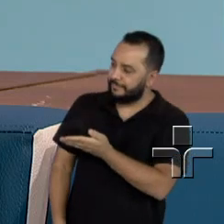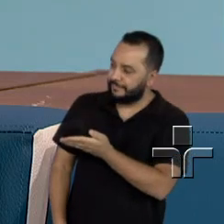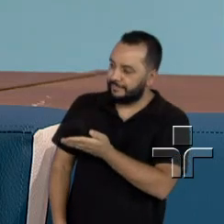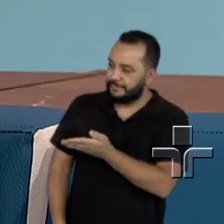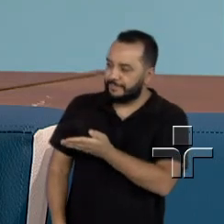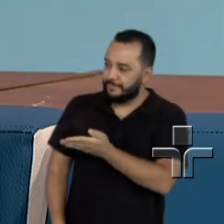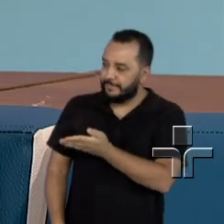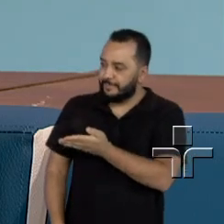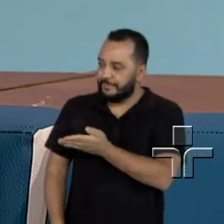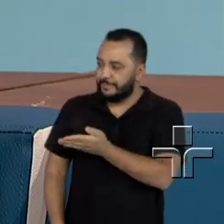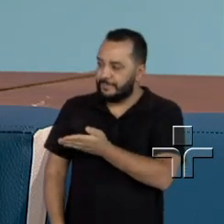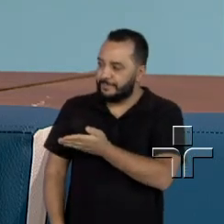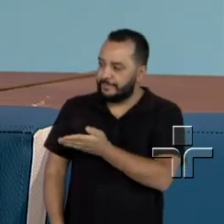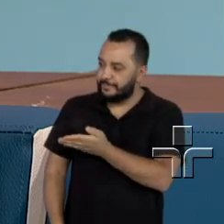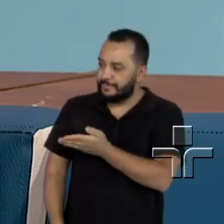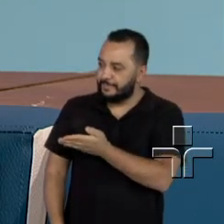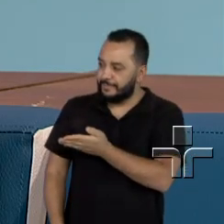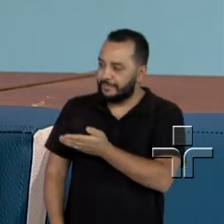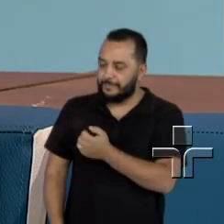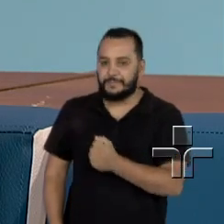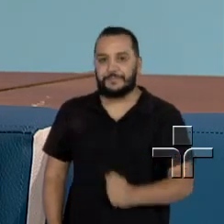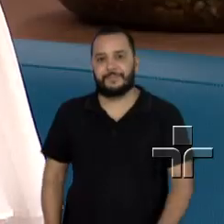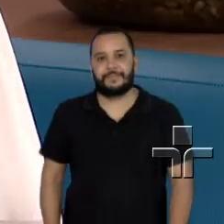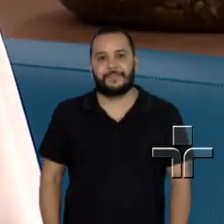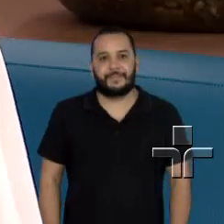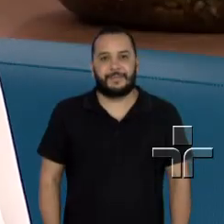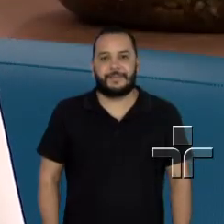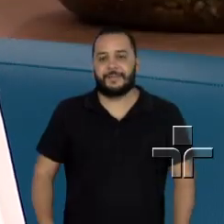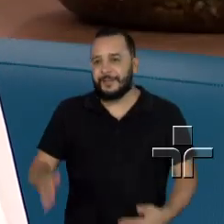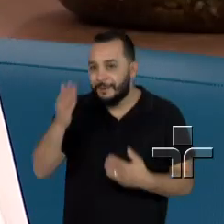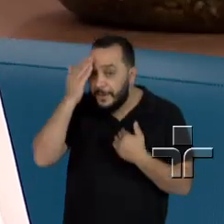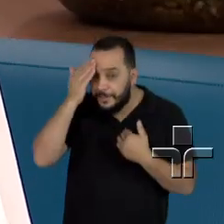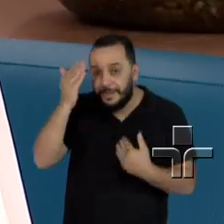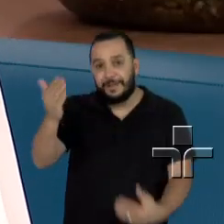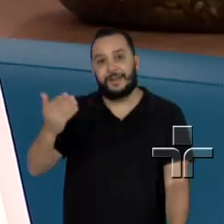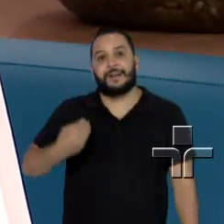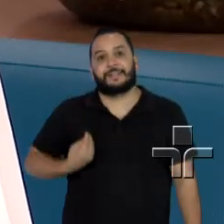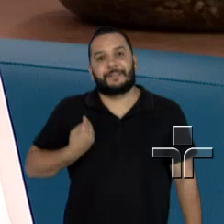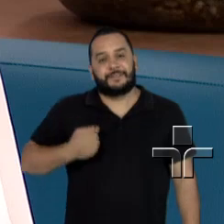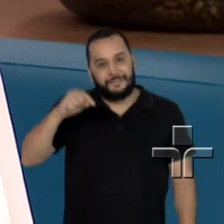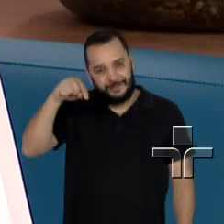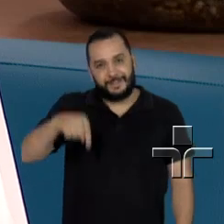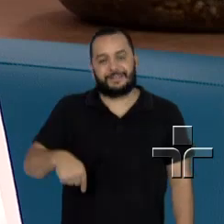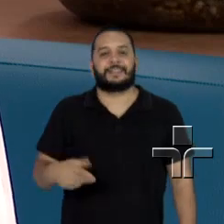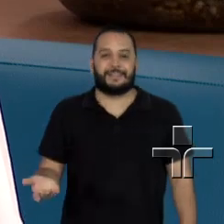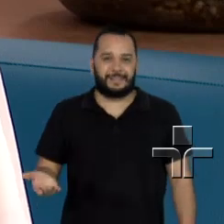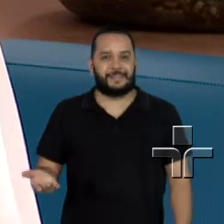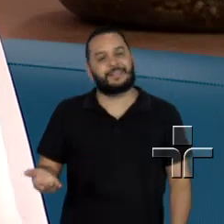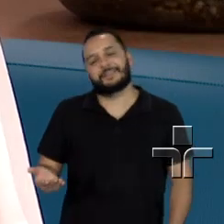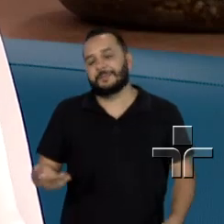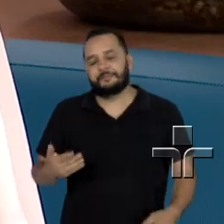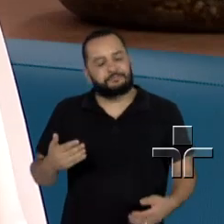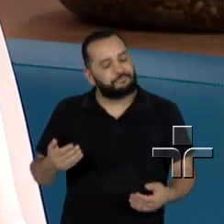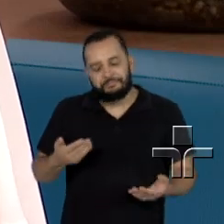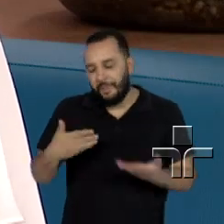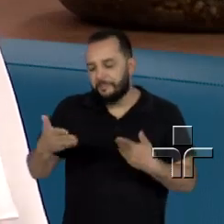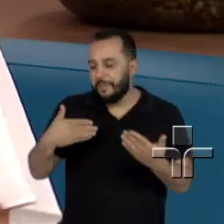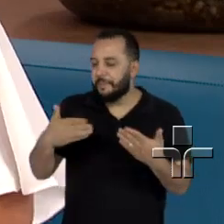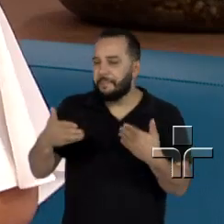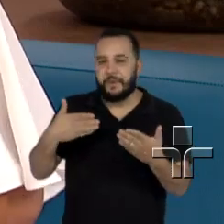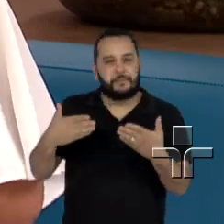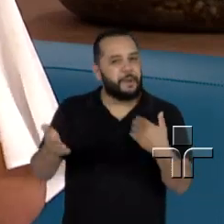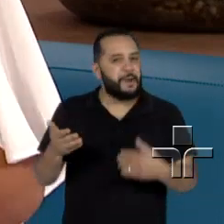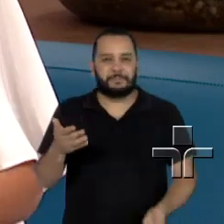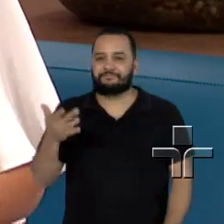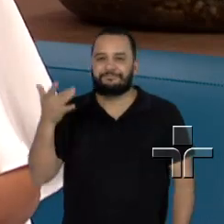Arroba doutoranacarolina, underline clínica fada. Muito obrigada pela presença de vocês. Foi uma delícia a conversa.